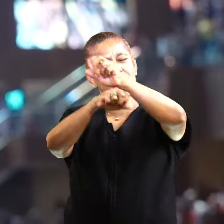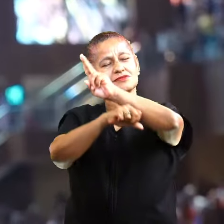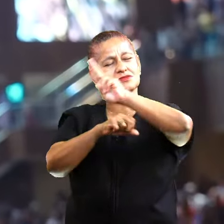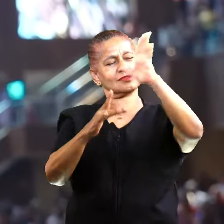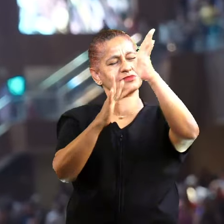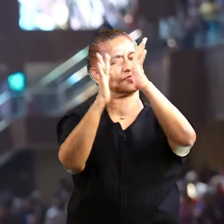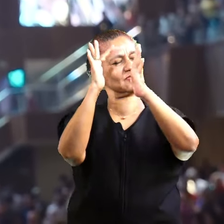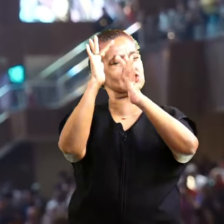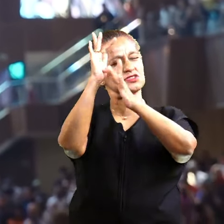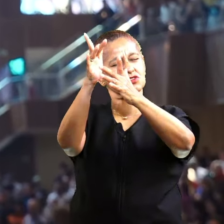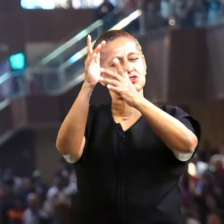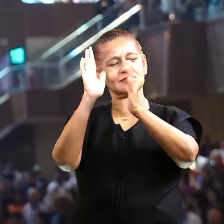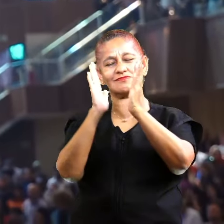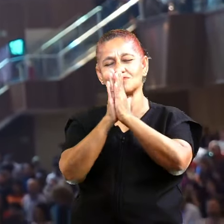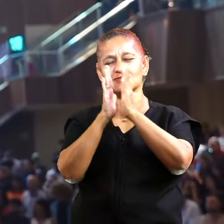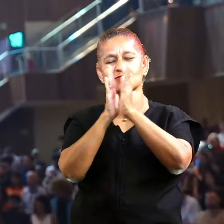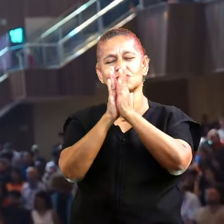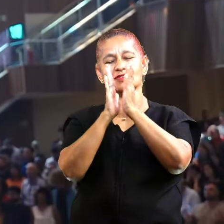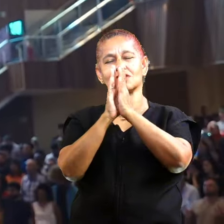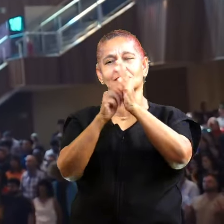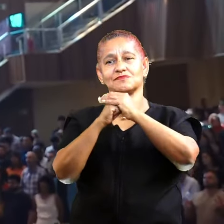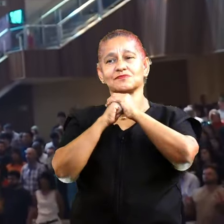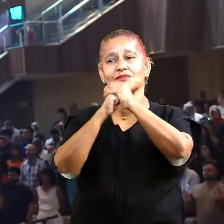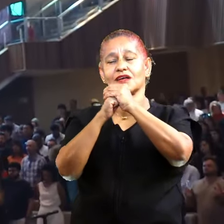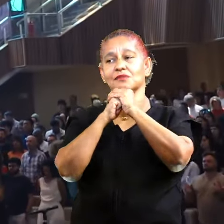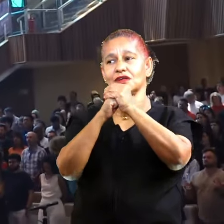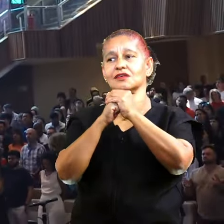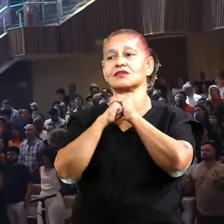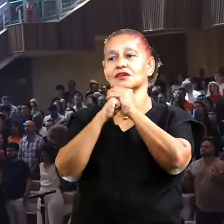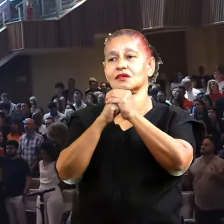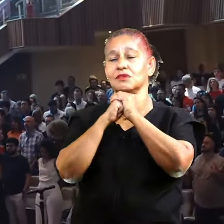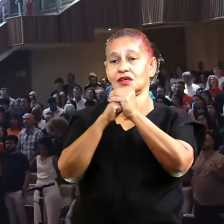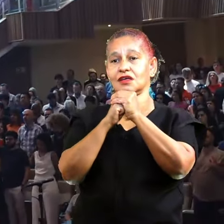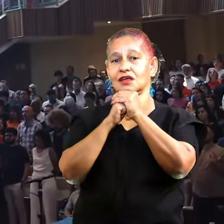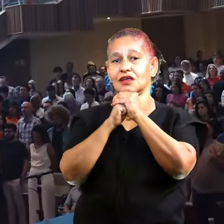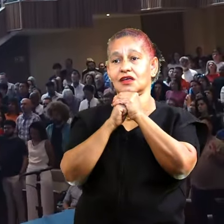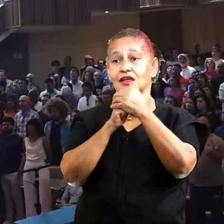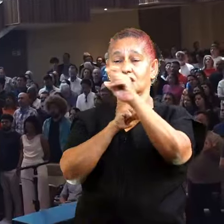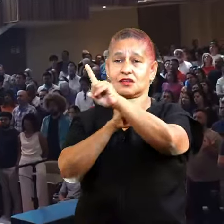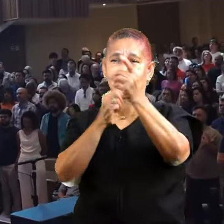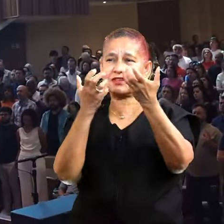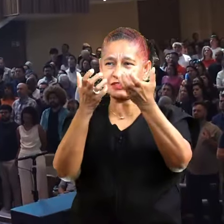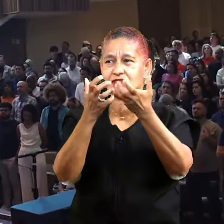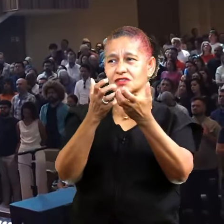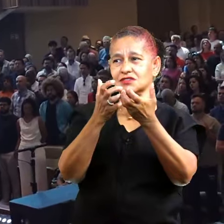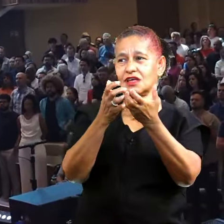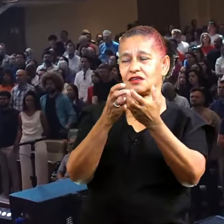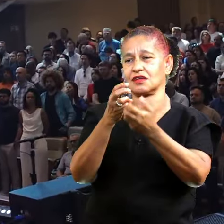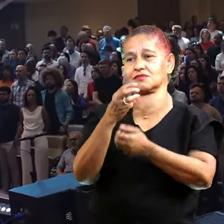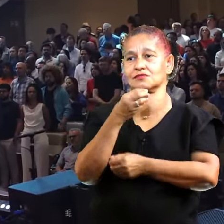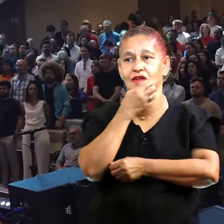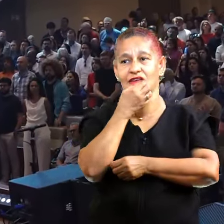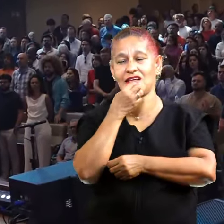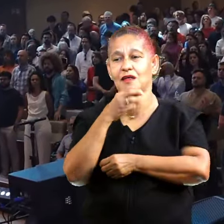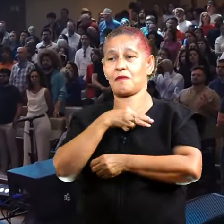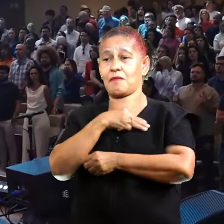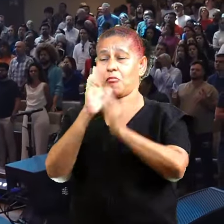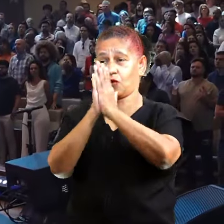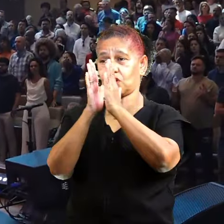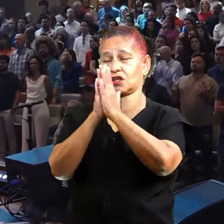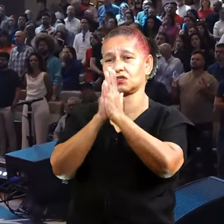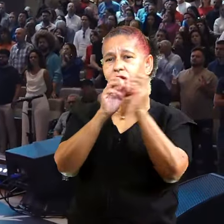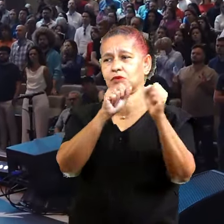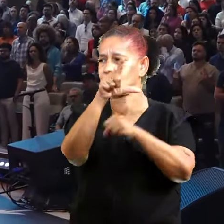nome de Jesus que nós oramos. Amém, amém, amém. se você quiser ser ministrado e receber uma oração,